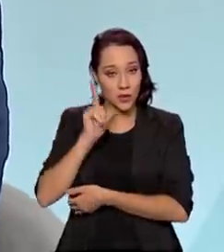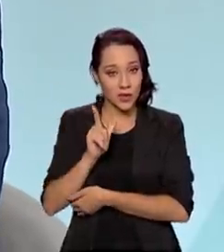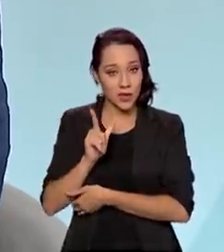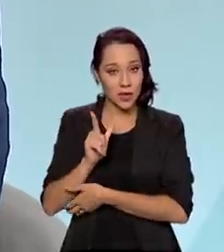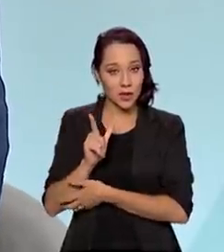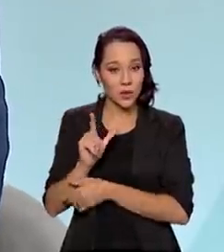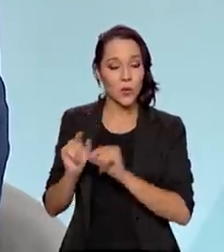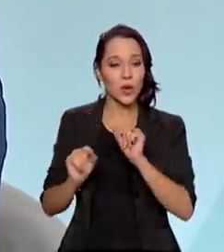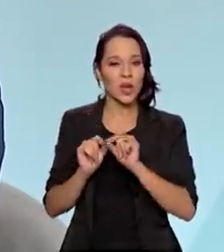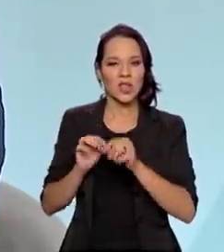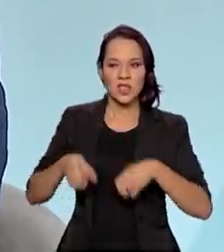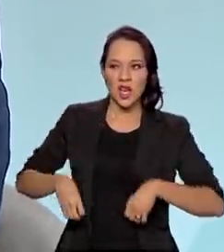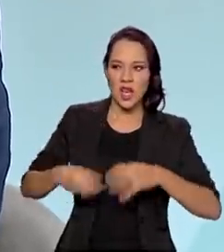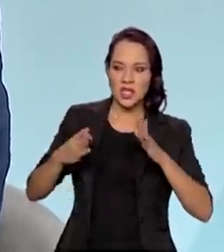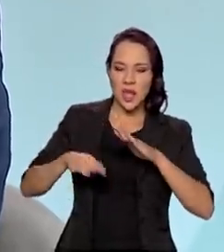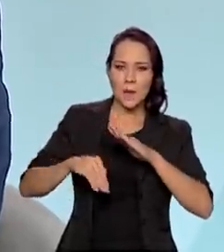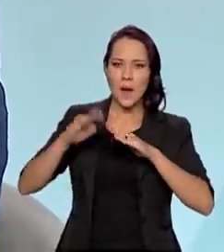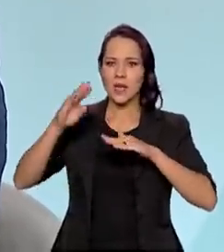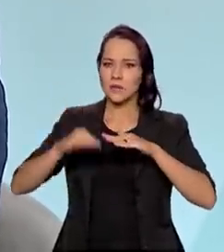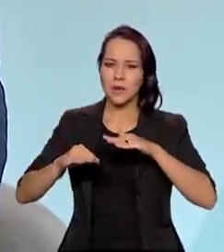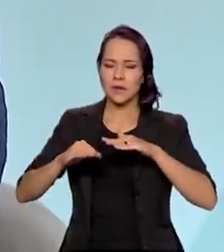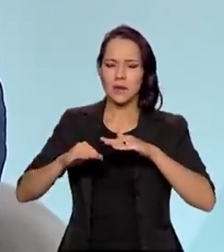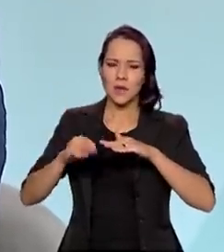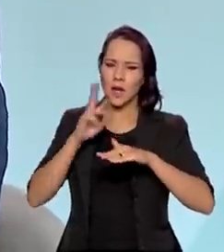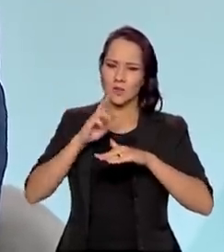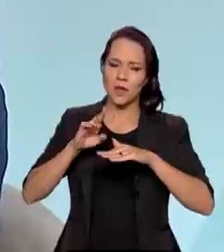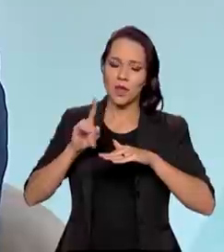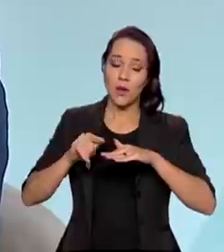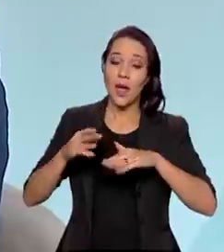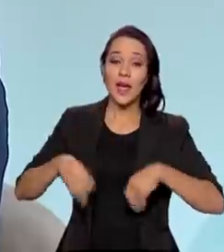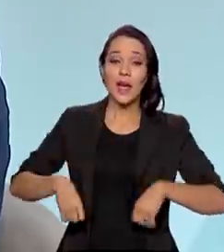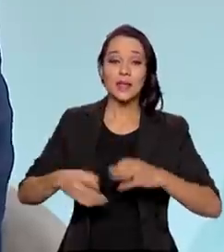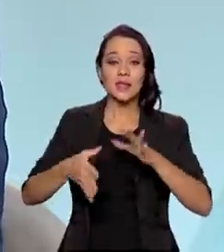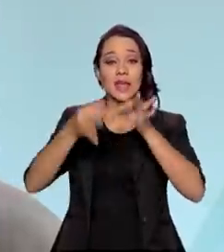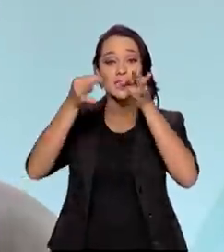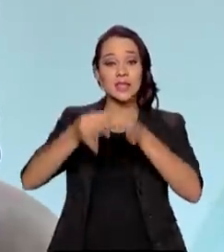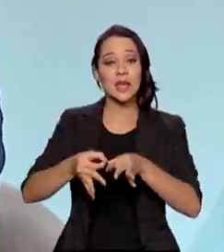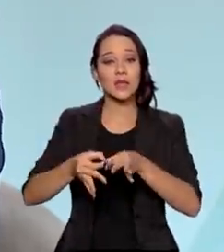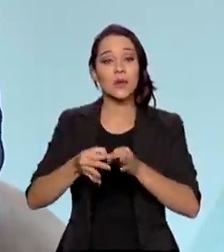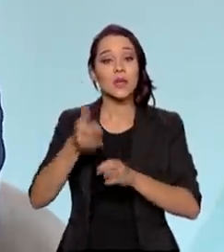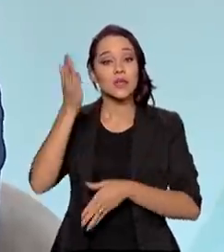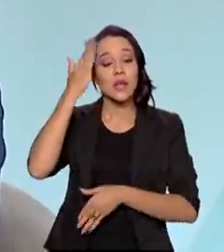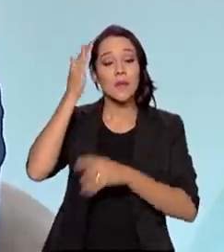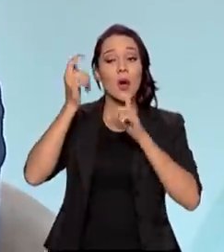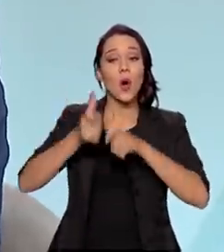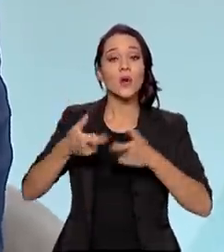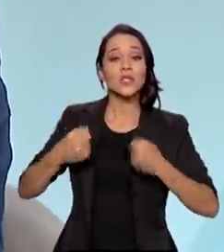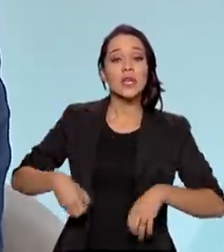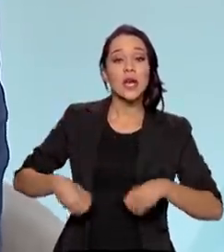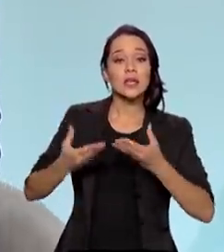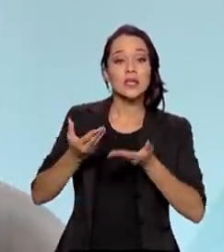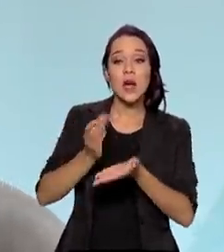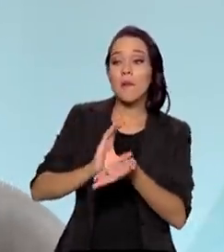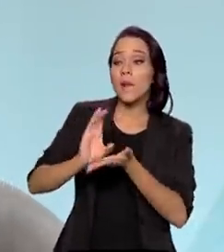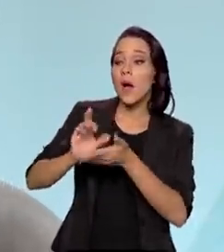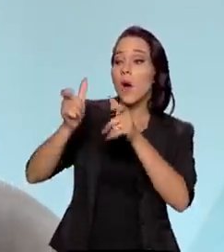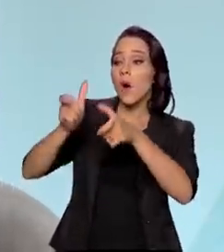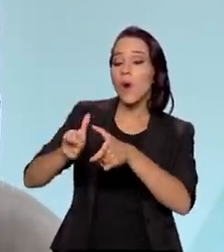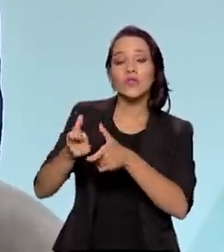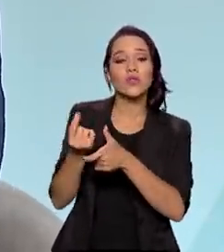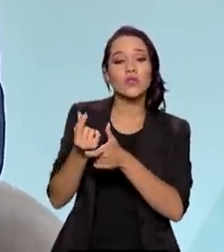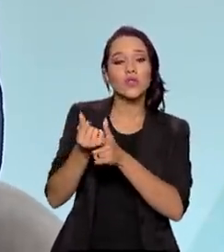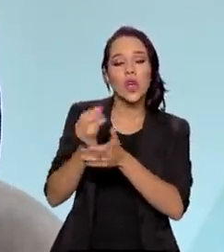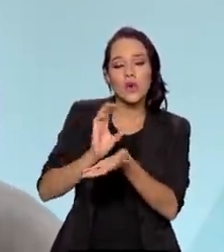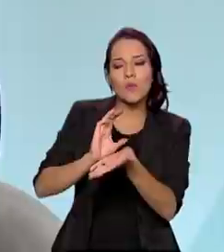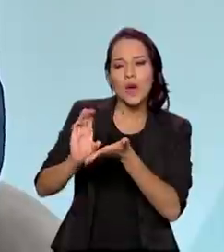isso, não gastar mais nem menos. Porque a resposta não é essa, é gastar melhor. É saber onde precisa ser gasto e realmente destinar aquele